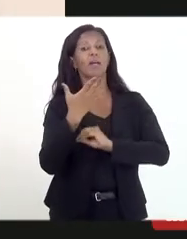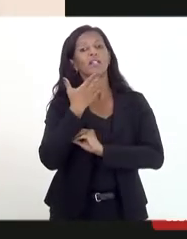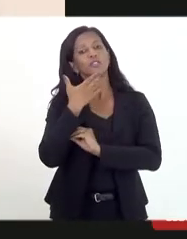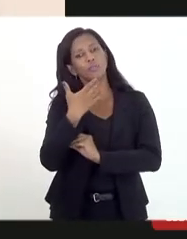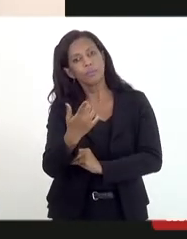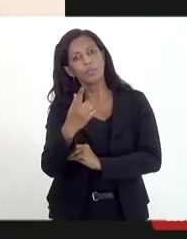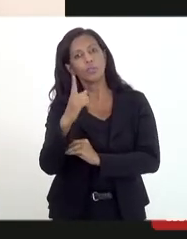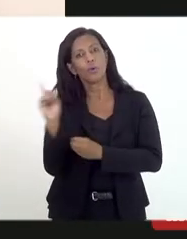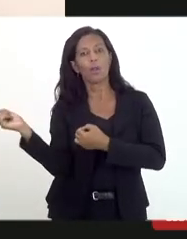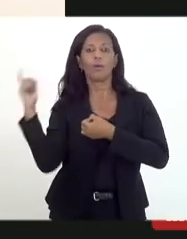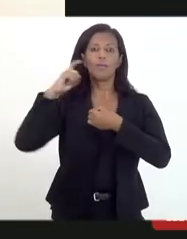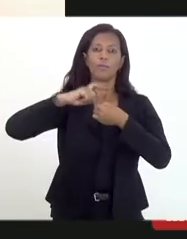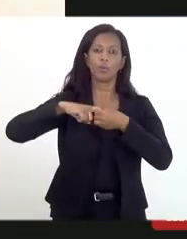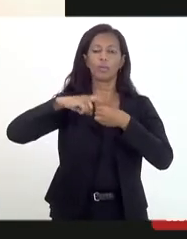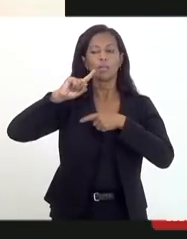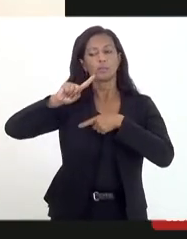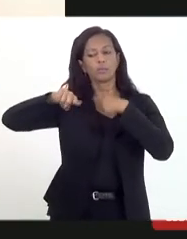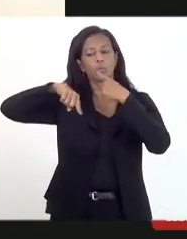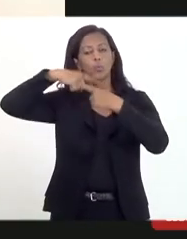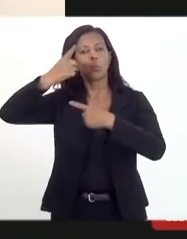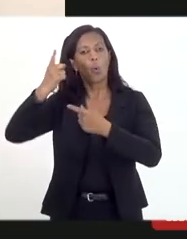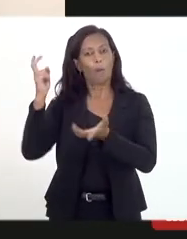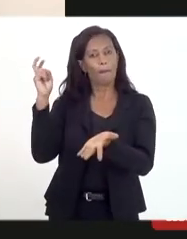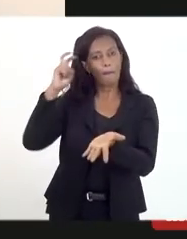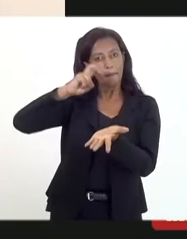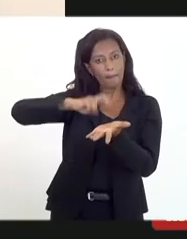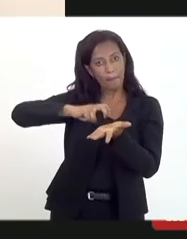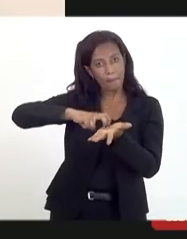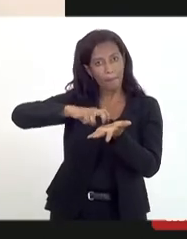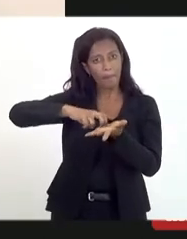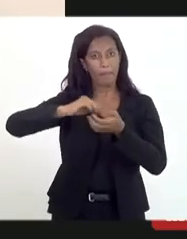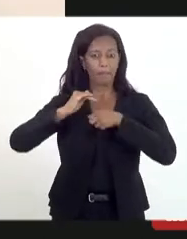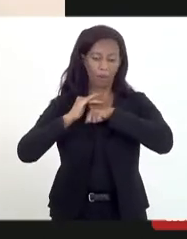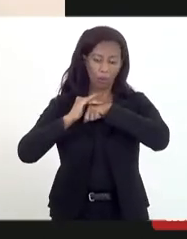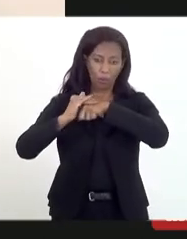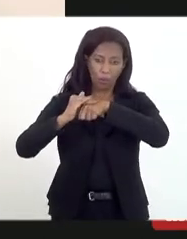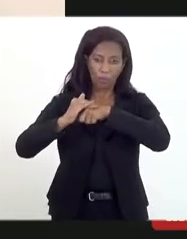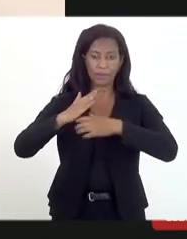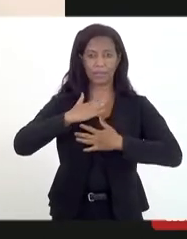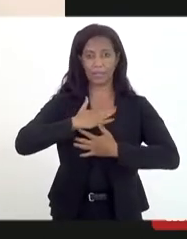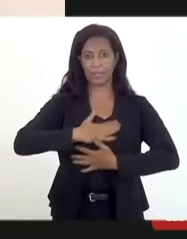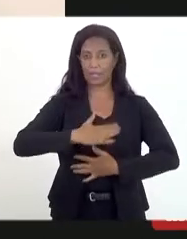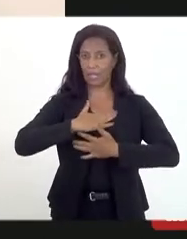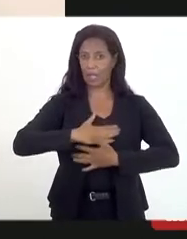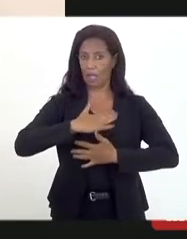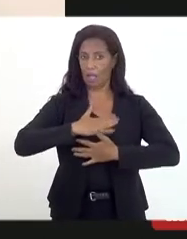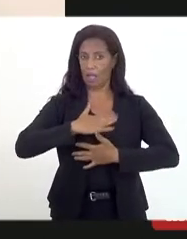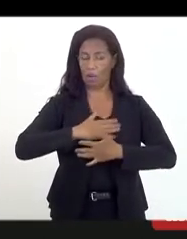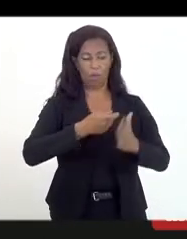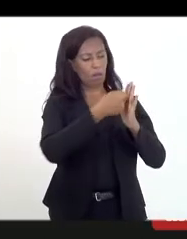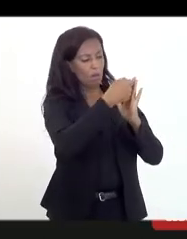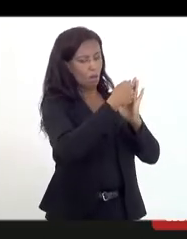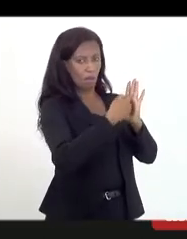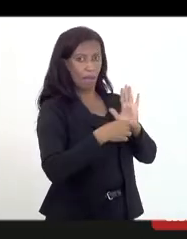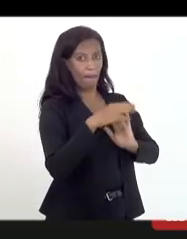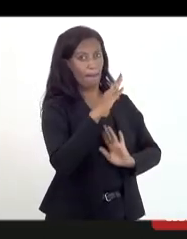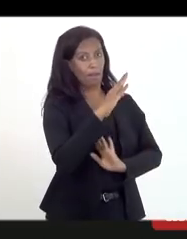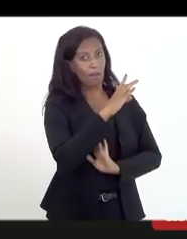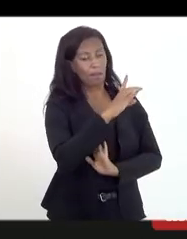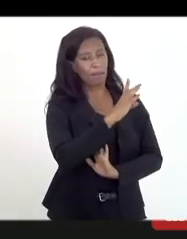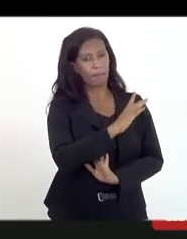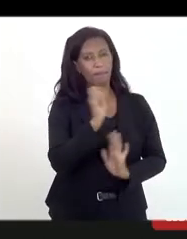seguinte mais calma para que a gente pudesse tomar o termo e tudo mais. Mas, nesse momento,